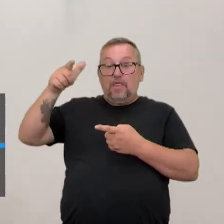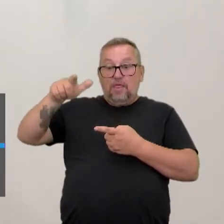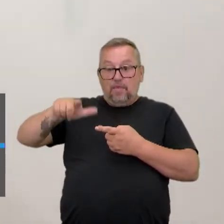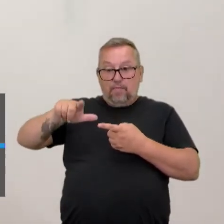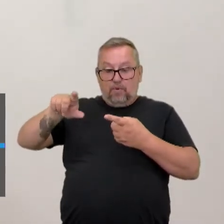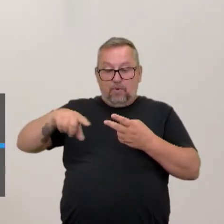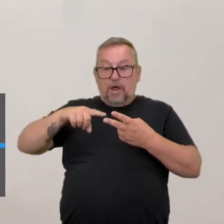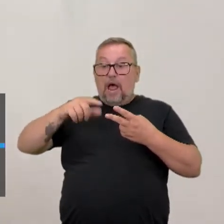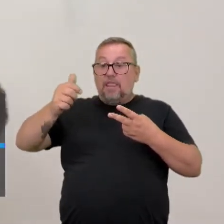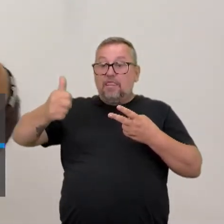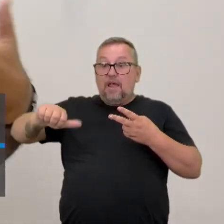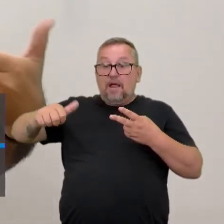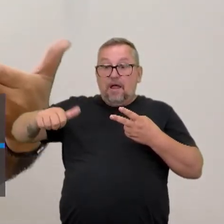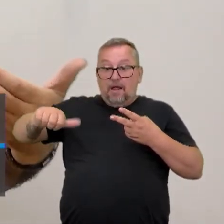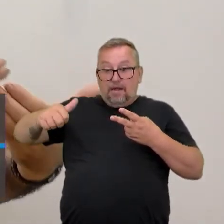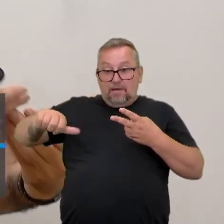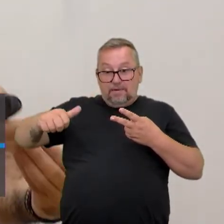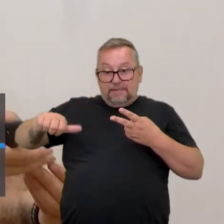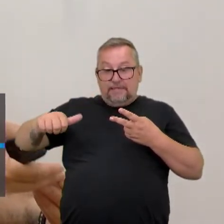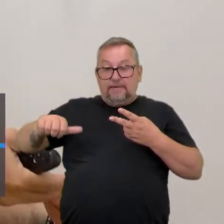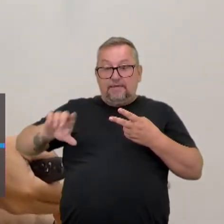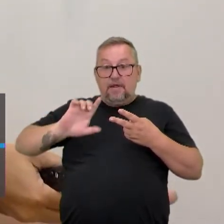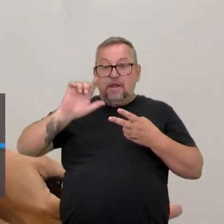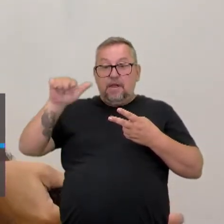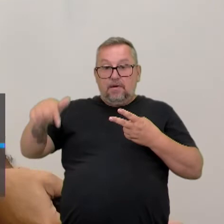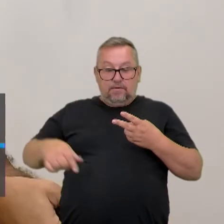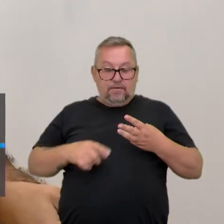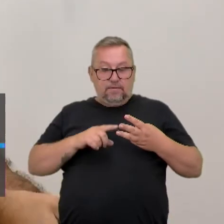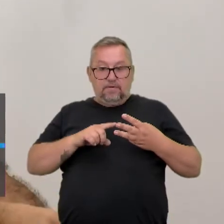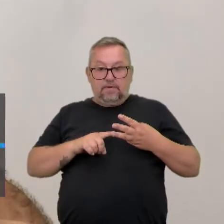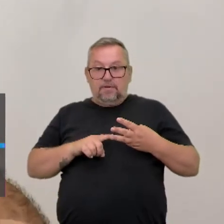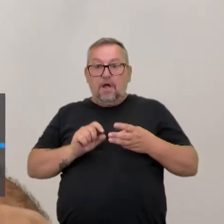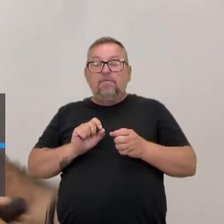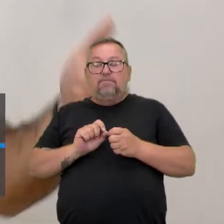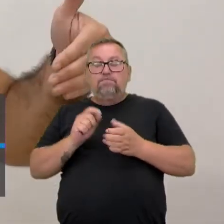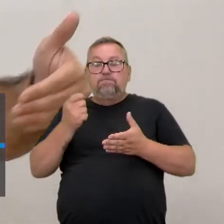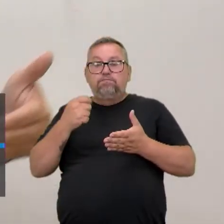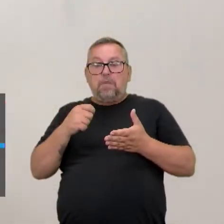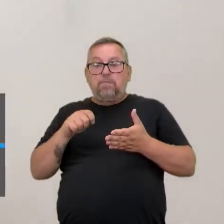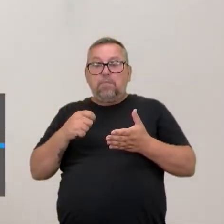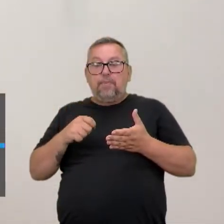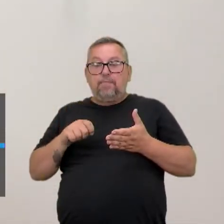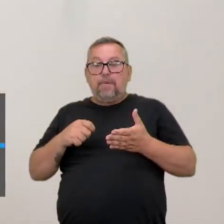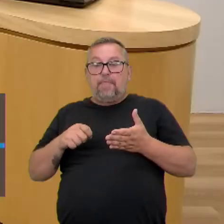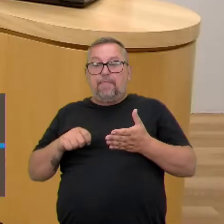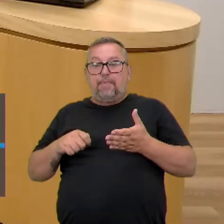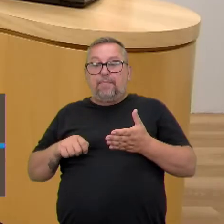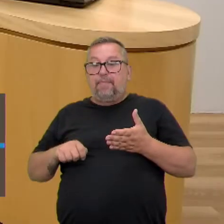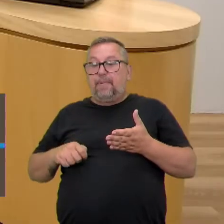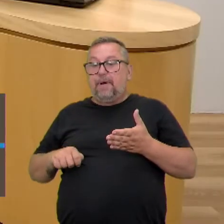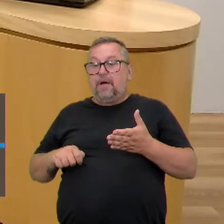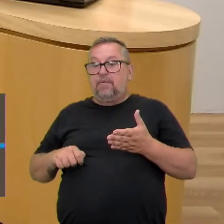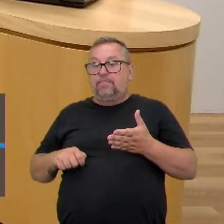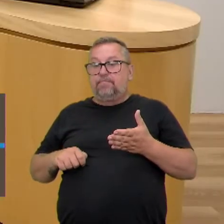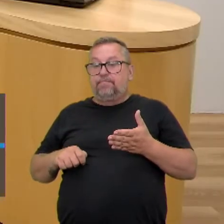análise. Depois, você vai passar pela produção. Isso. Por isso que ela é totalmente